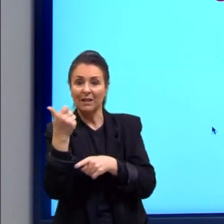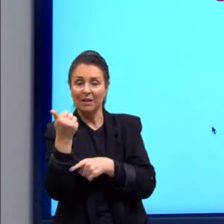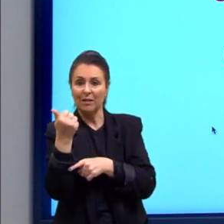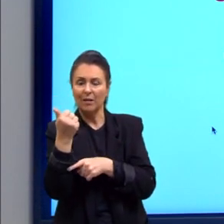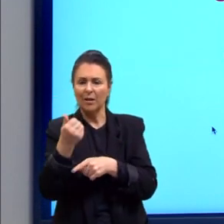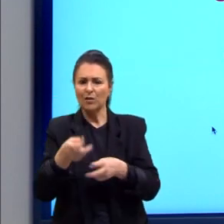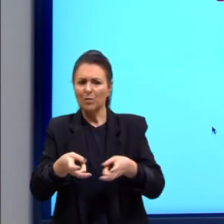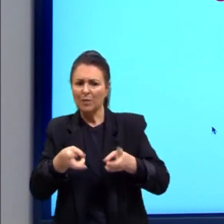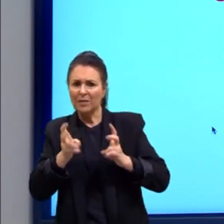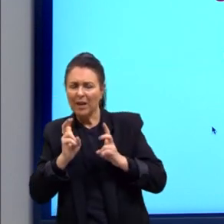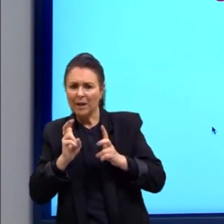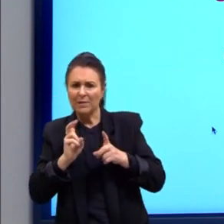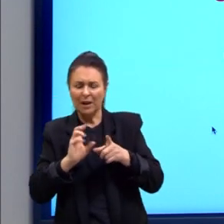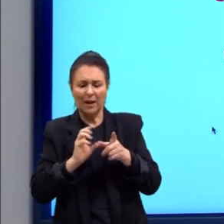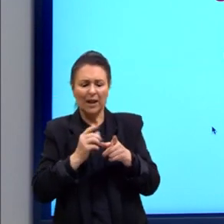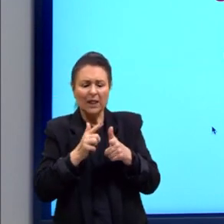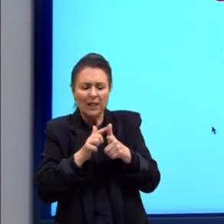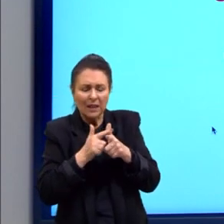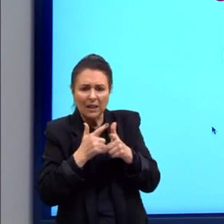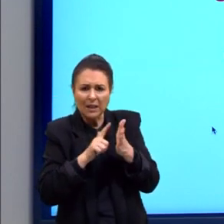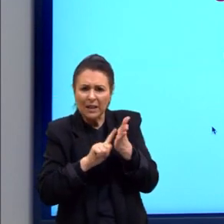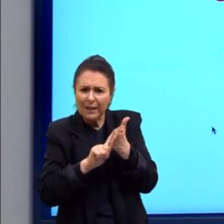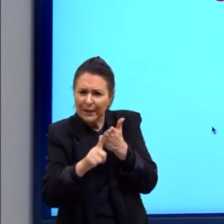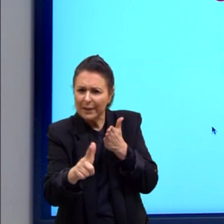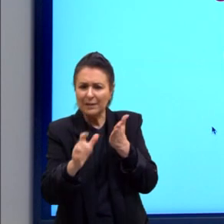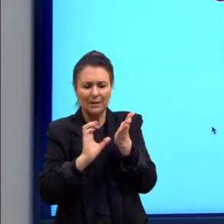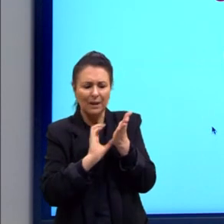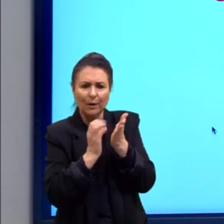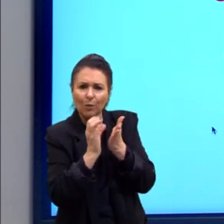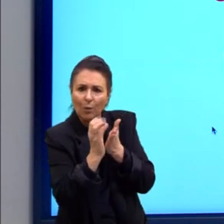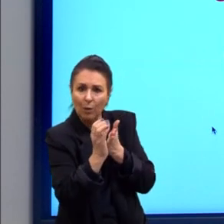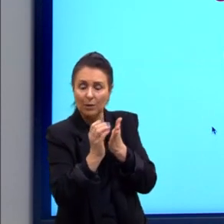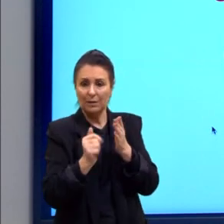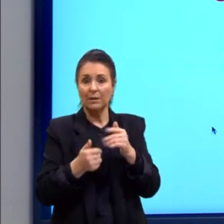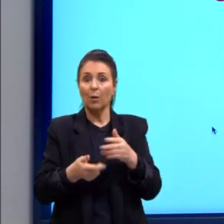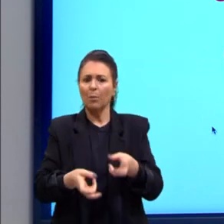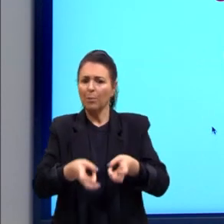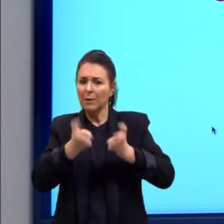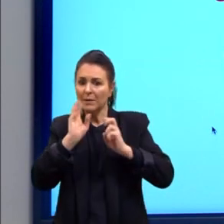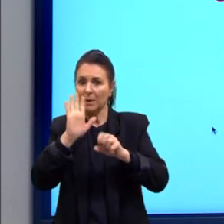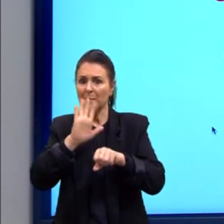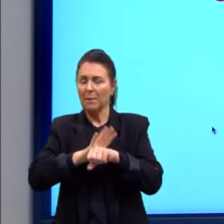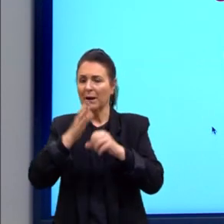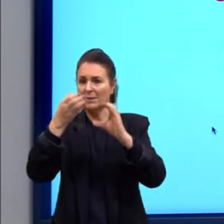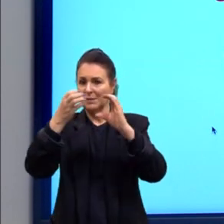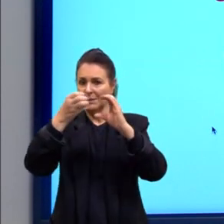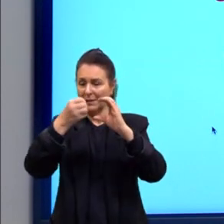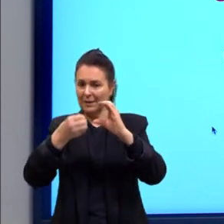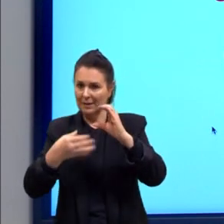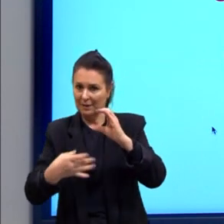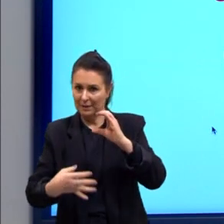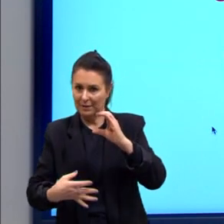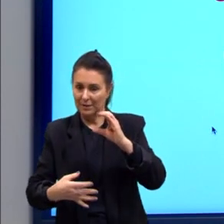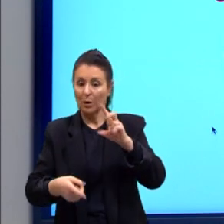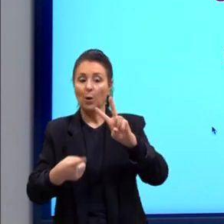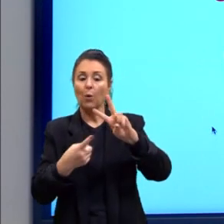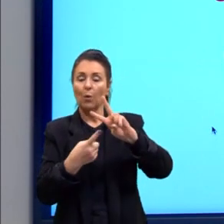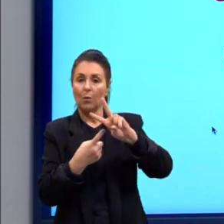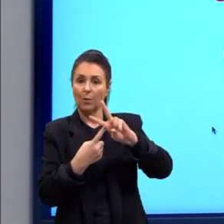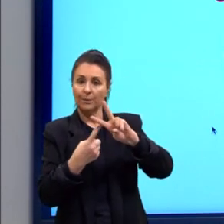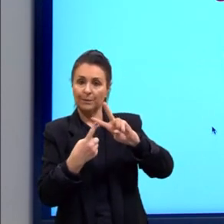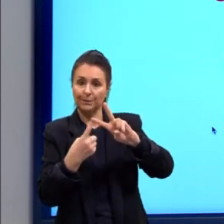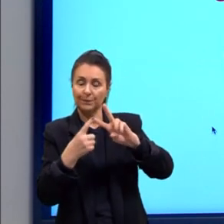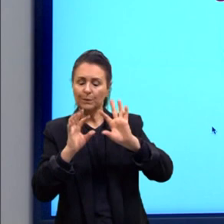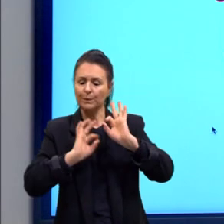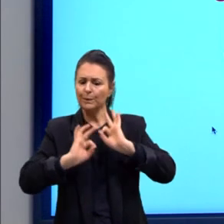se ela é lisa, se ela é rugosa. Então, mais características analisadas. os anelos aqui vão